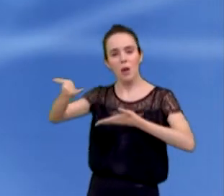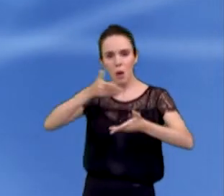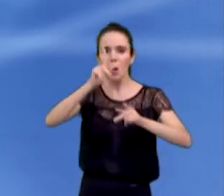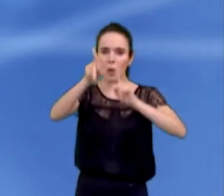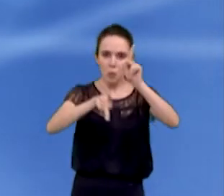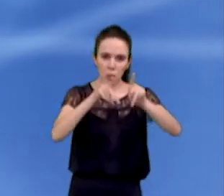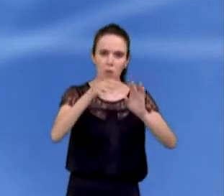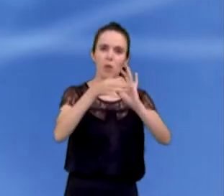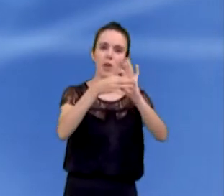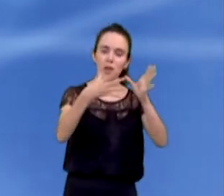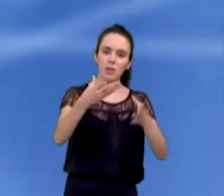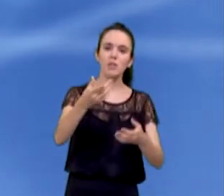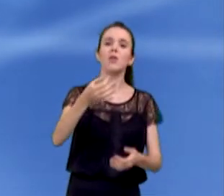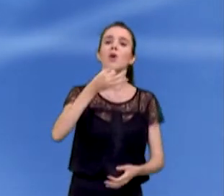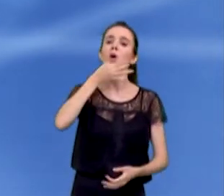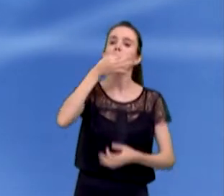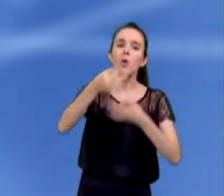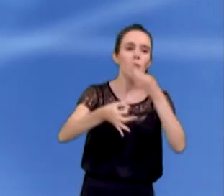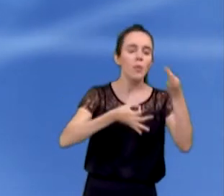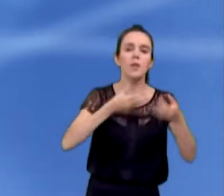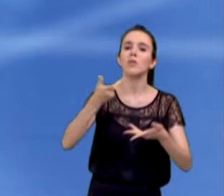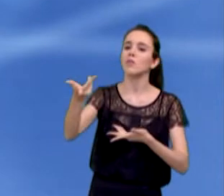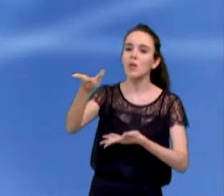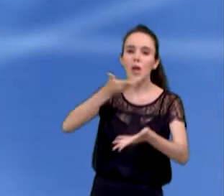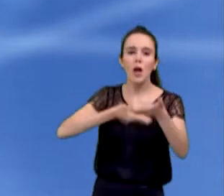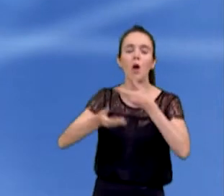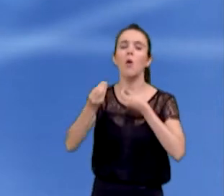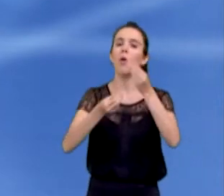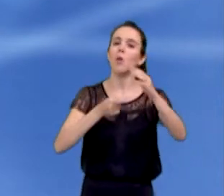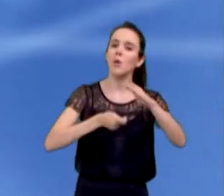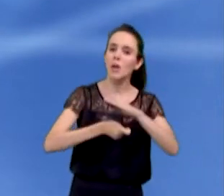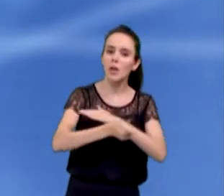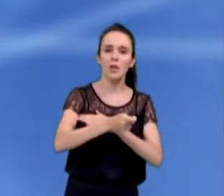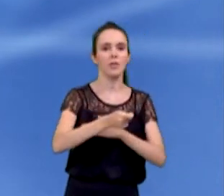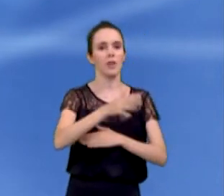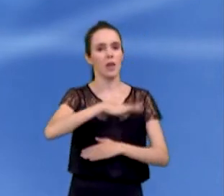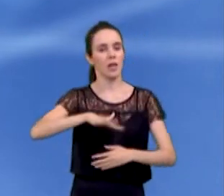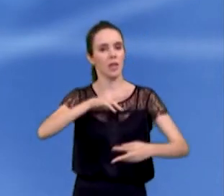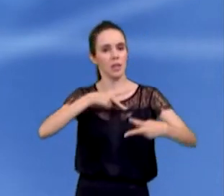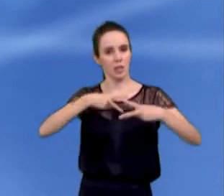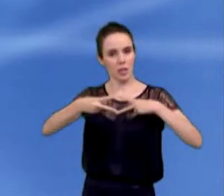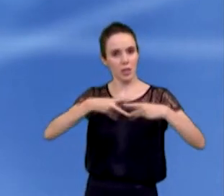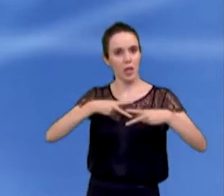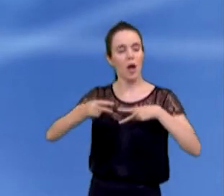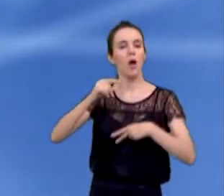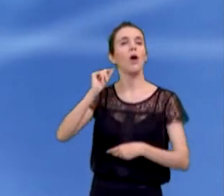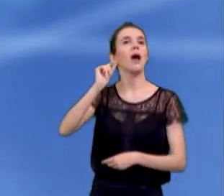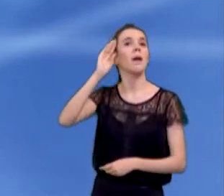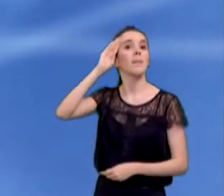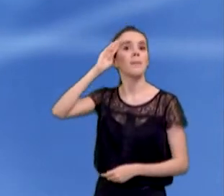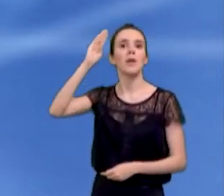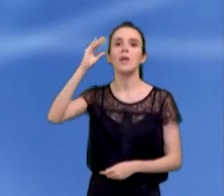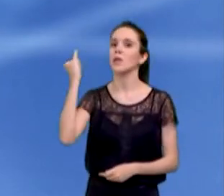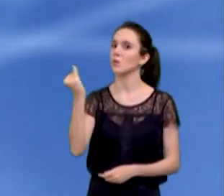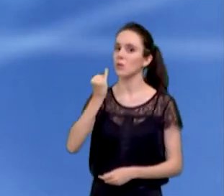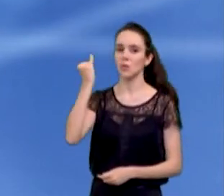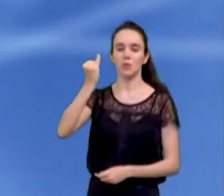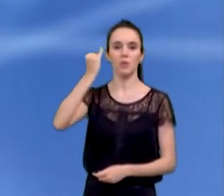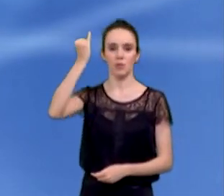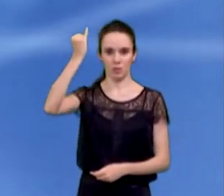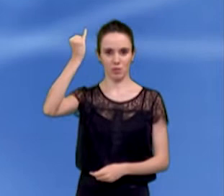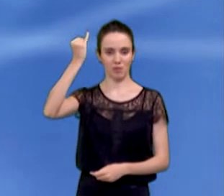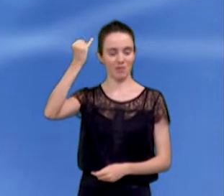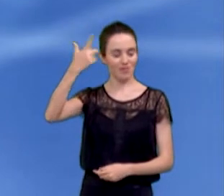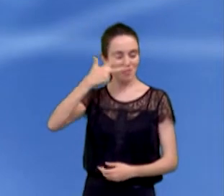decidir os principais investimentos da cidade, vai decidir quais são as prioridades e vão se sentir